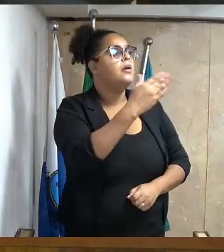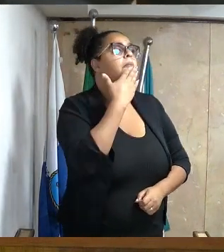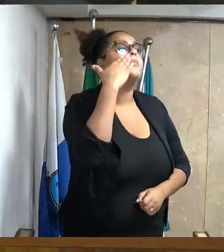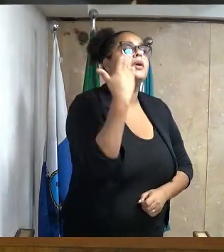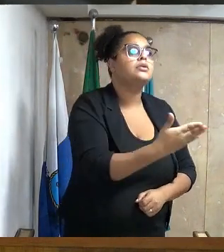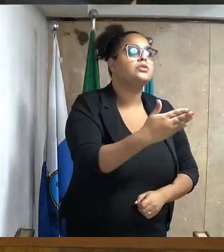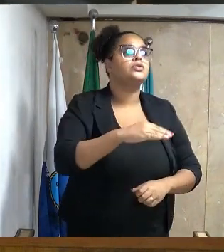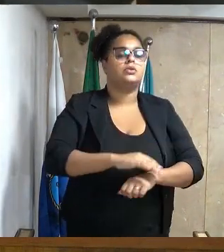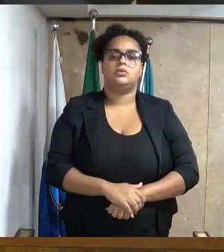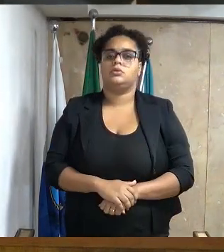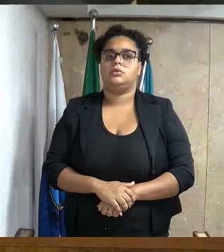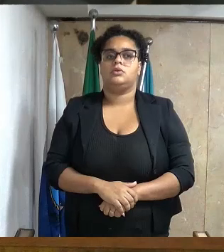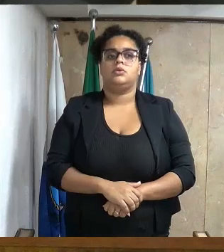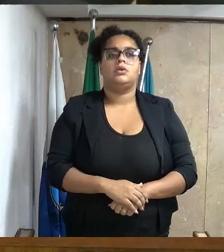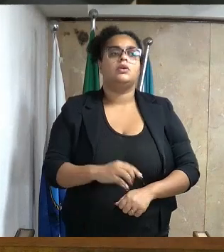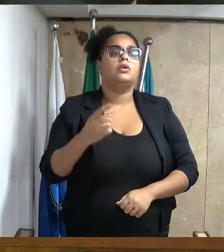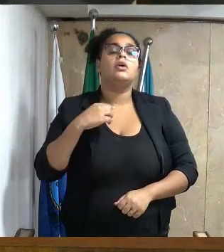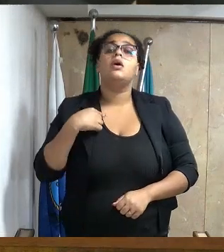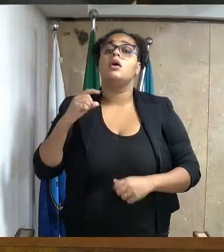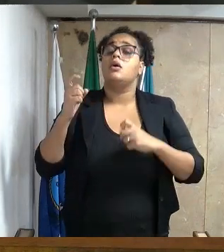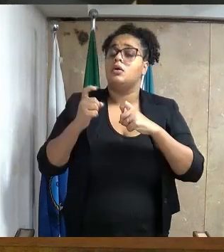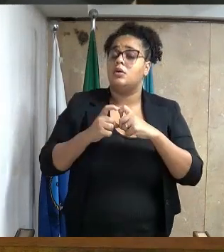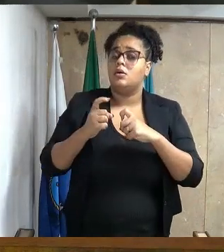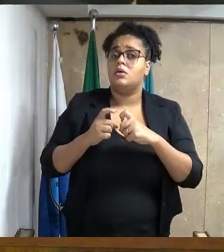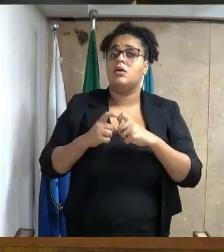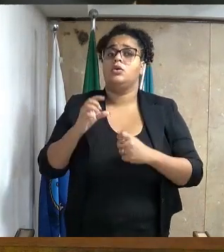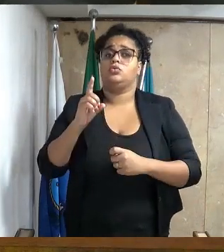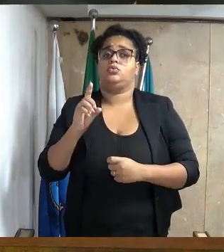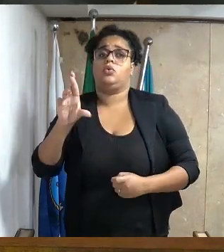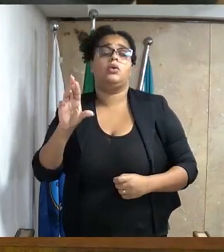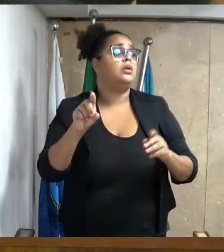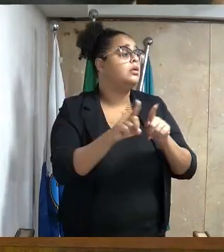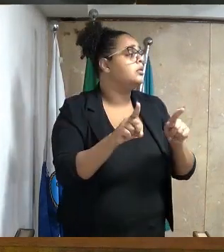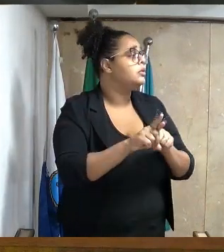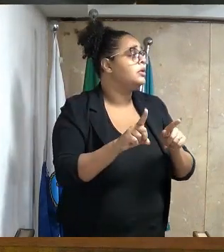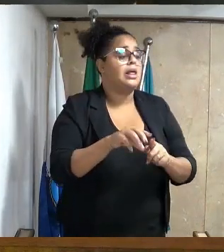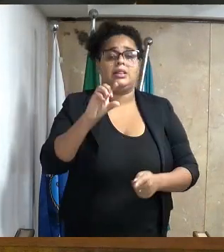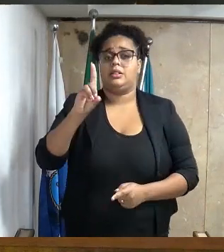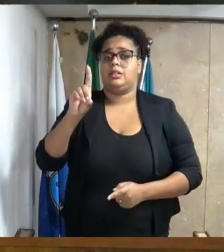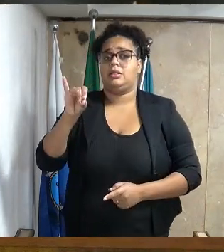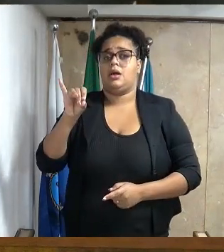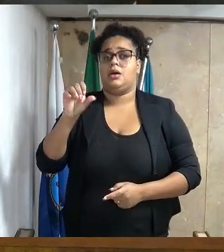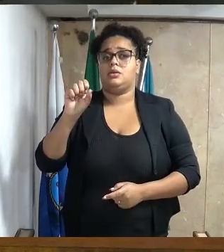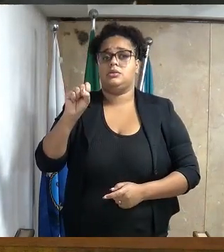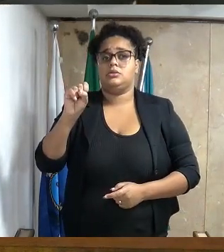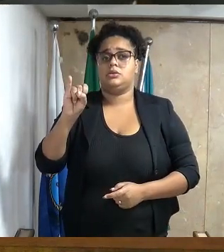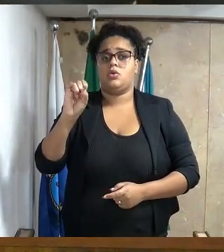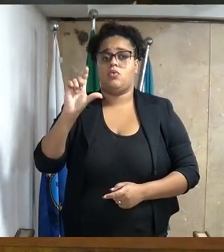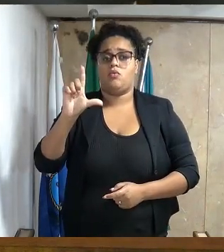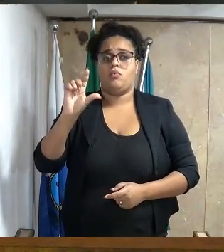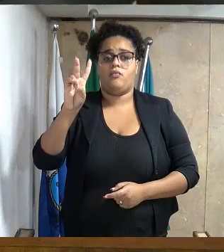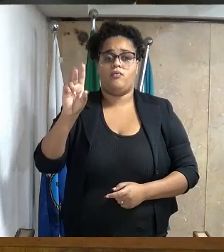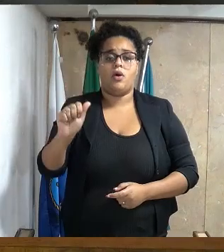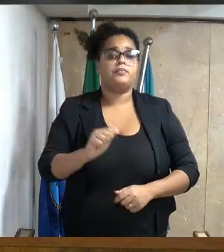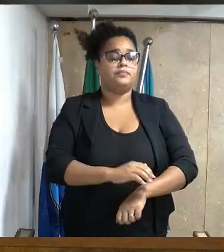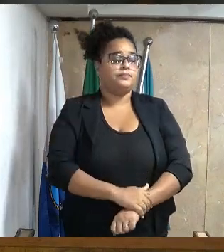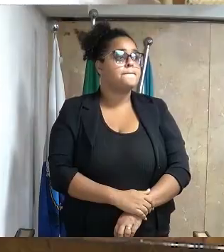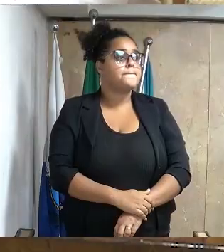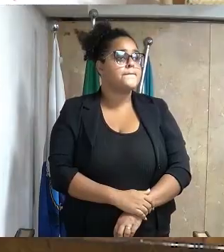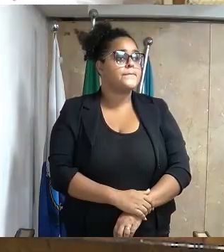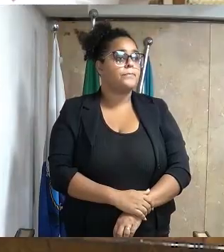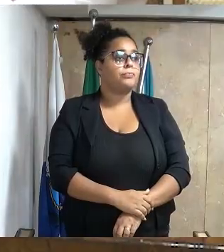Alex Freita Marques, concedendo o título Rubens Chinoco à justiça e uma doutora Renata Vasconcelos da Silva.